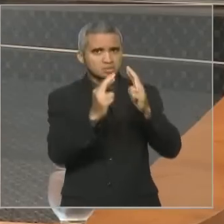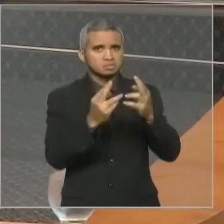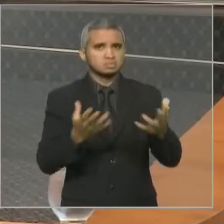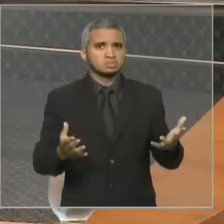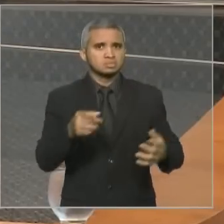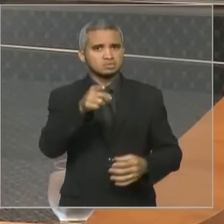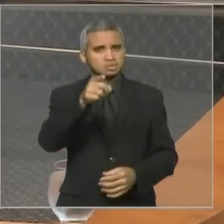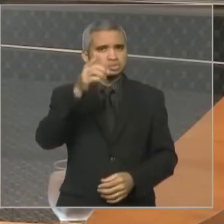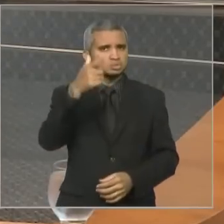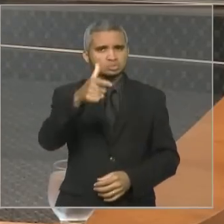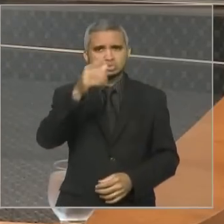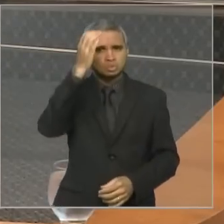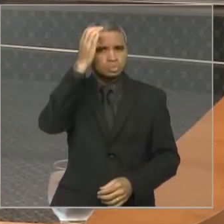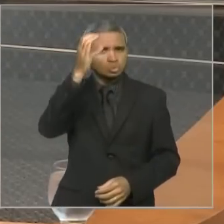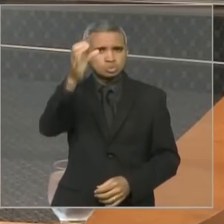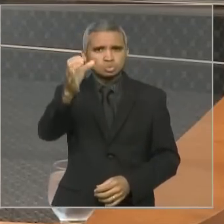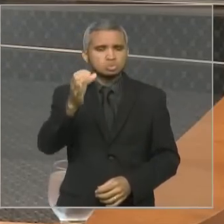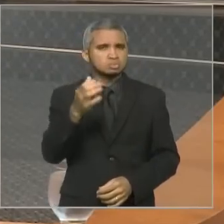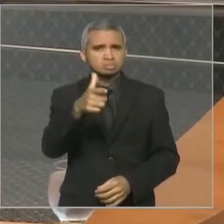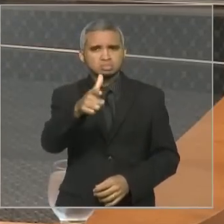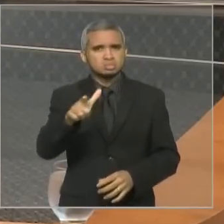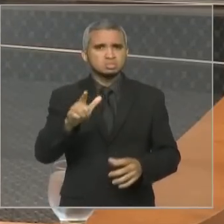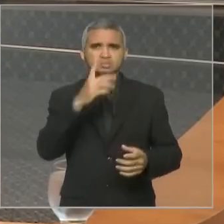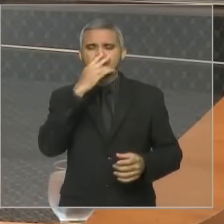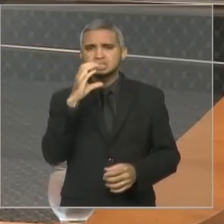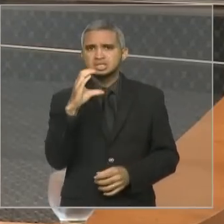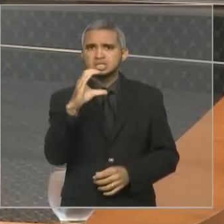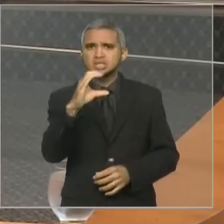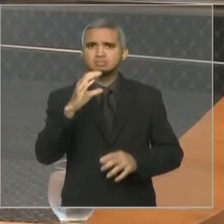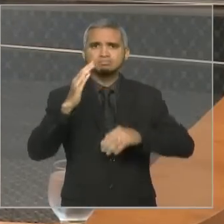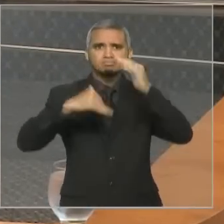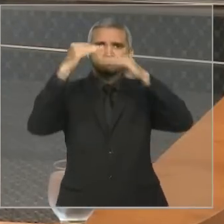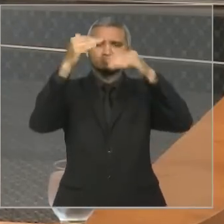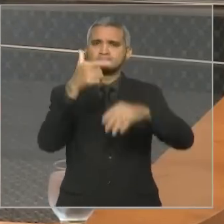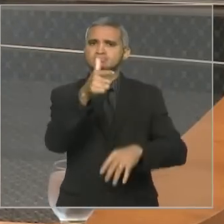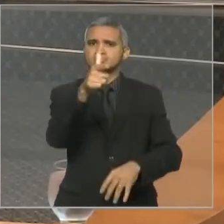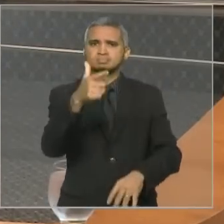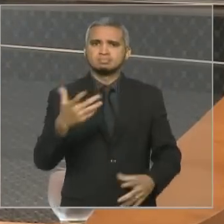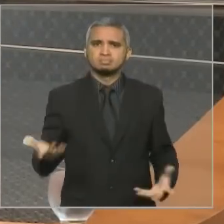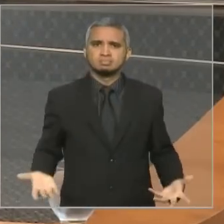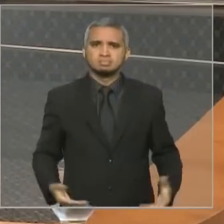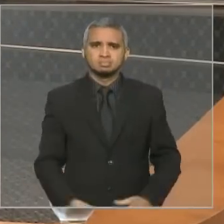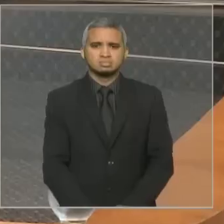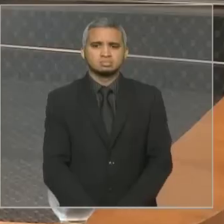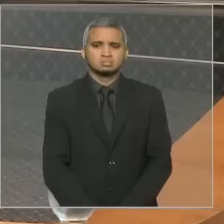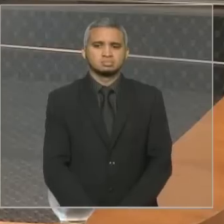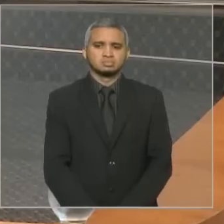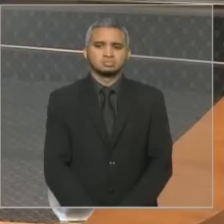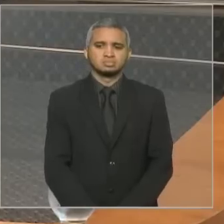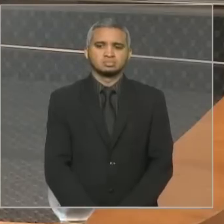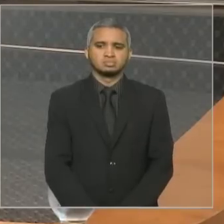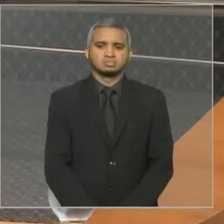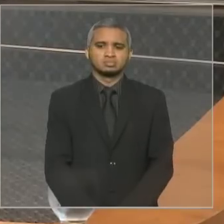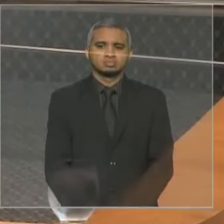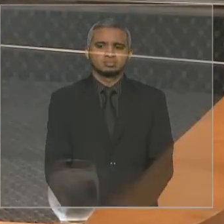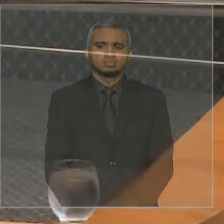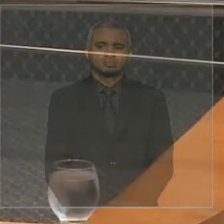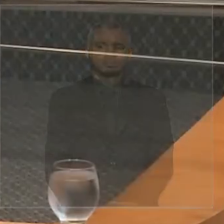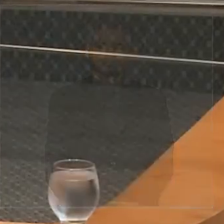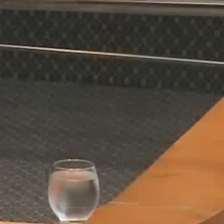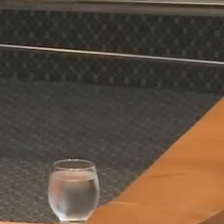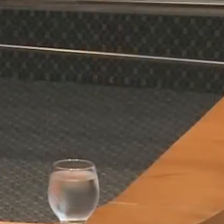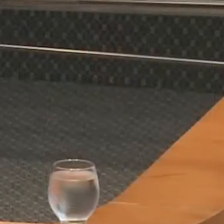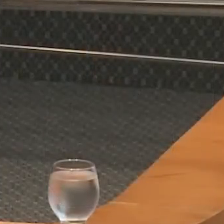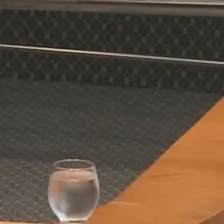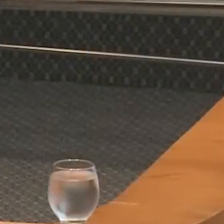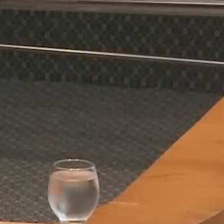aculturamento, não tem cientificidade para um grande embate aqui. Isso aí é inegável. Isso é inegável. Você nunca vai